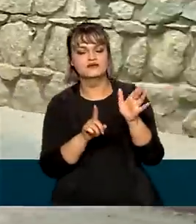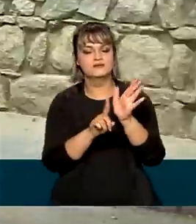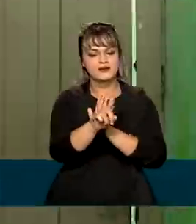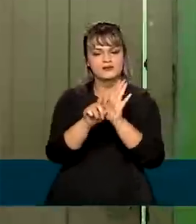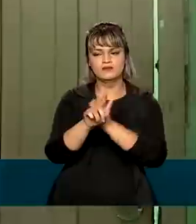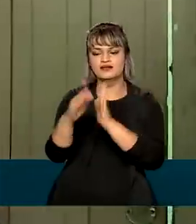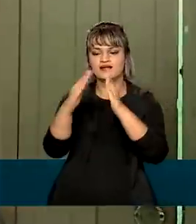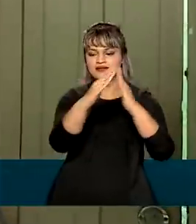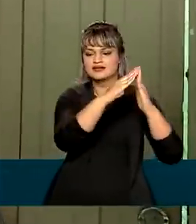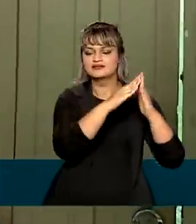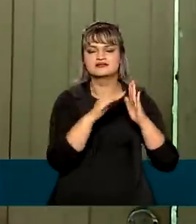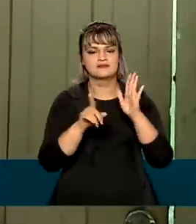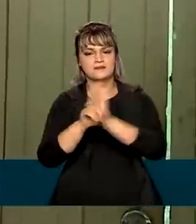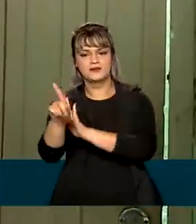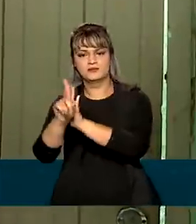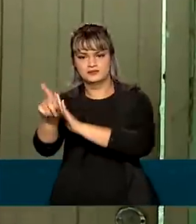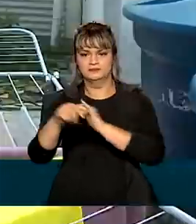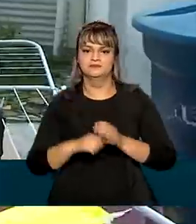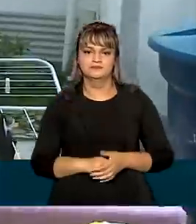casa em casa.